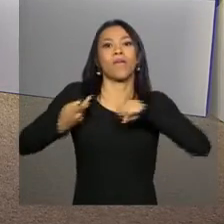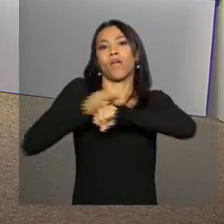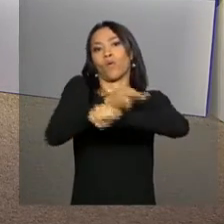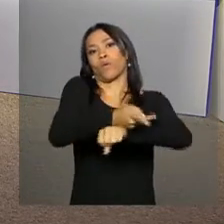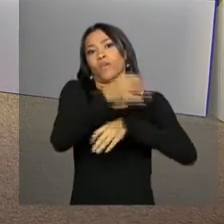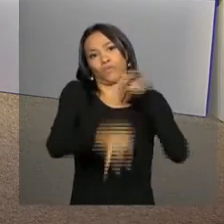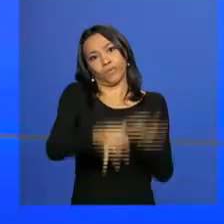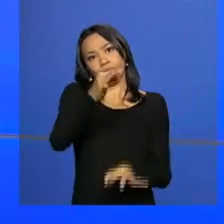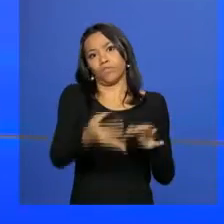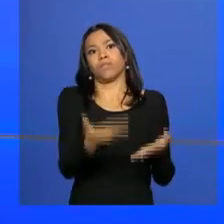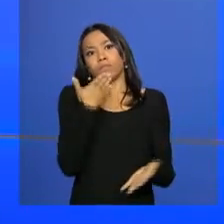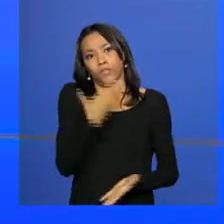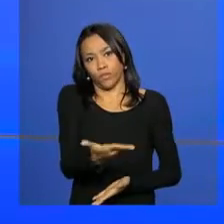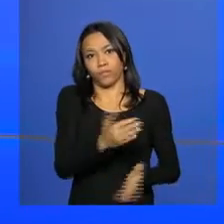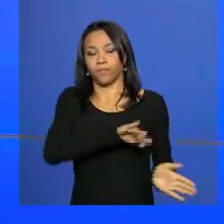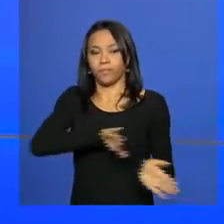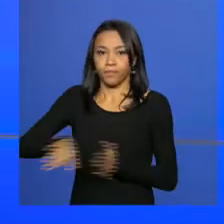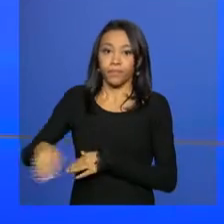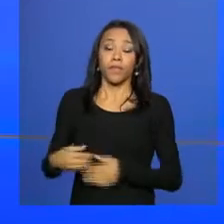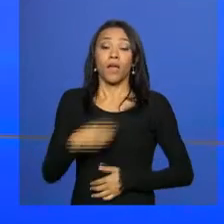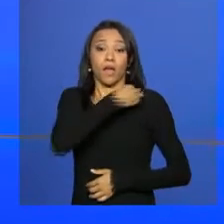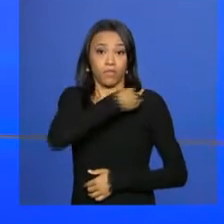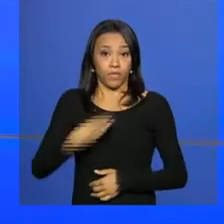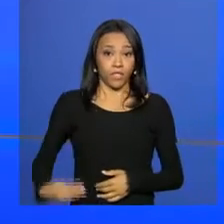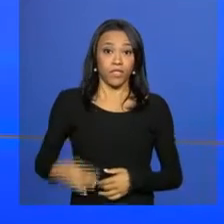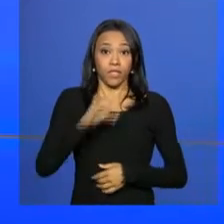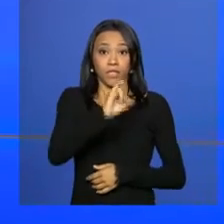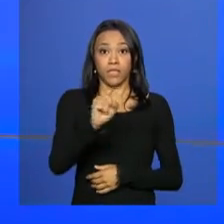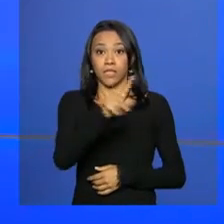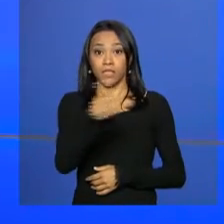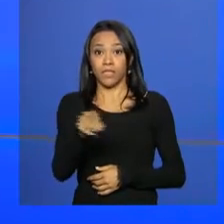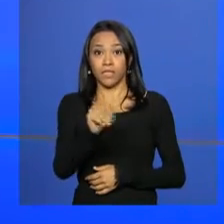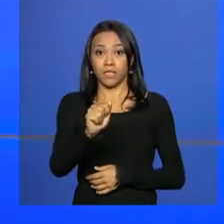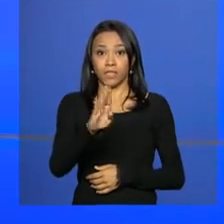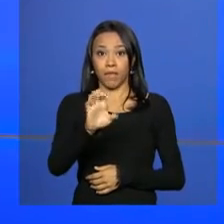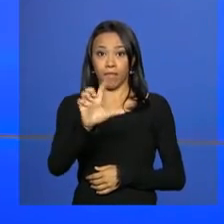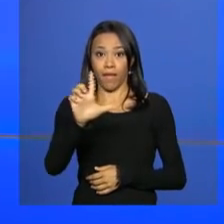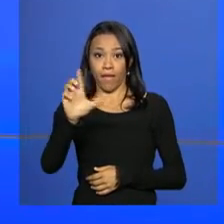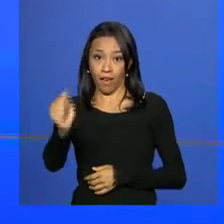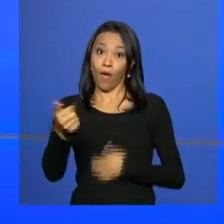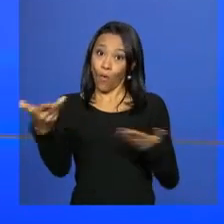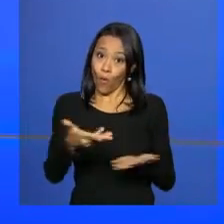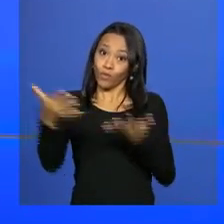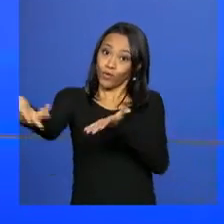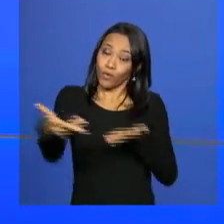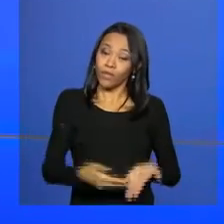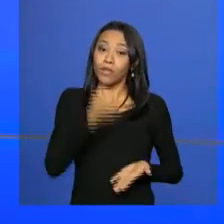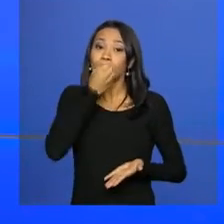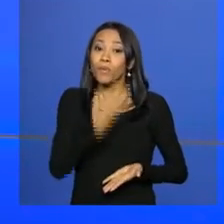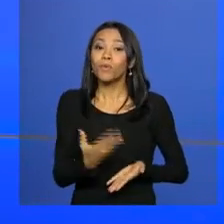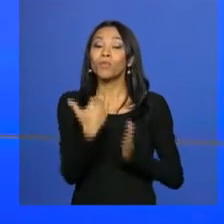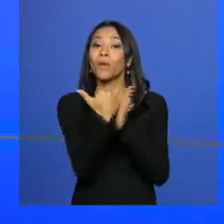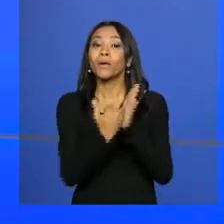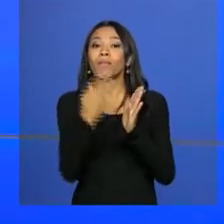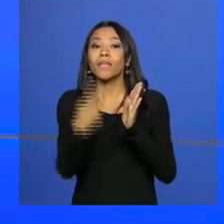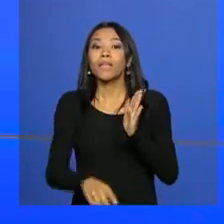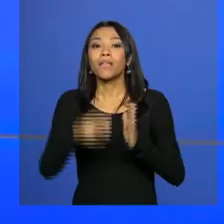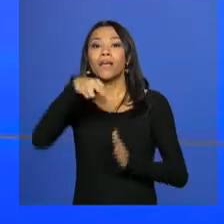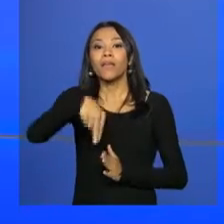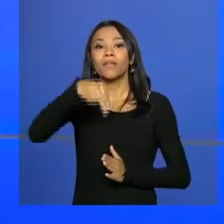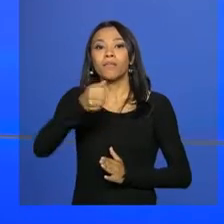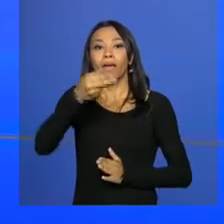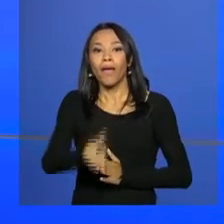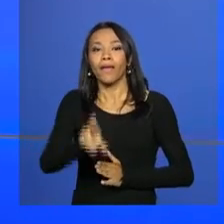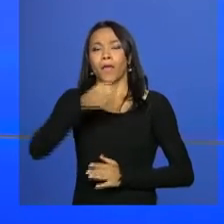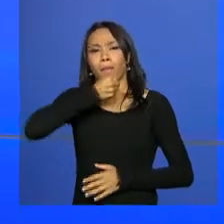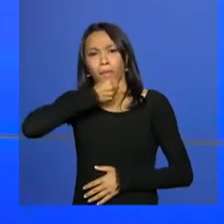justiça. A ministra Isabela Teixeira foi a convidada de hoje do programa Bom Dia, Ministro, da TV NBR. Ela conversou com